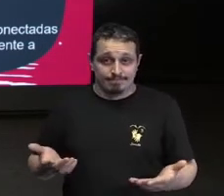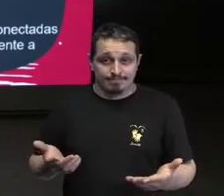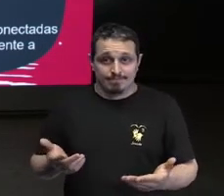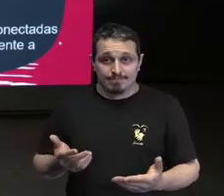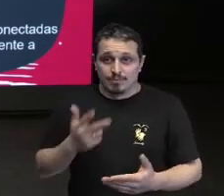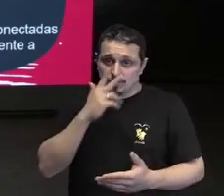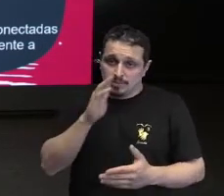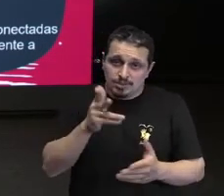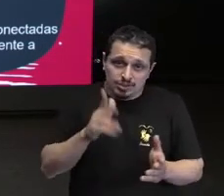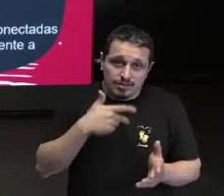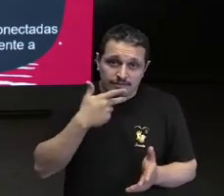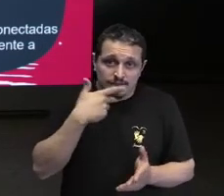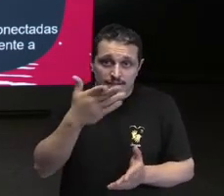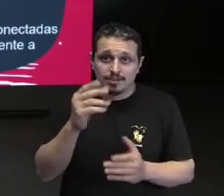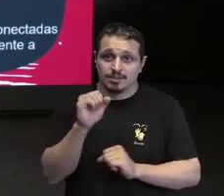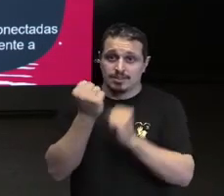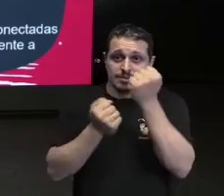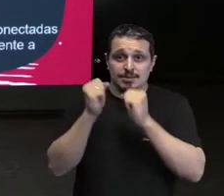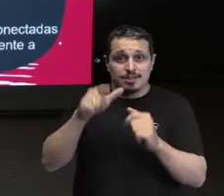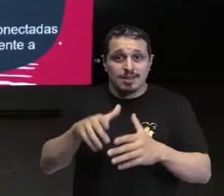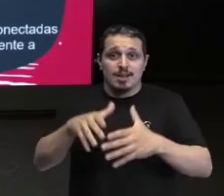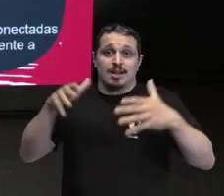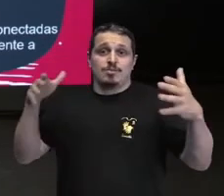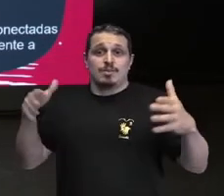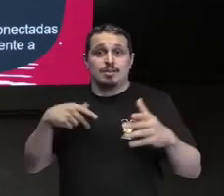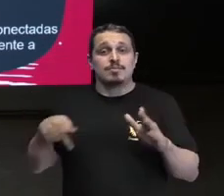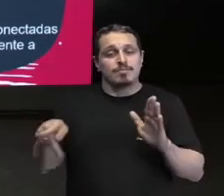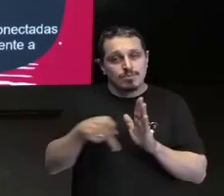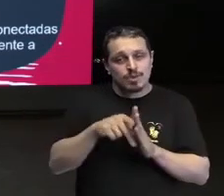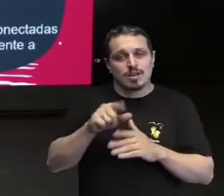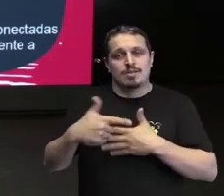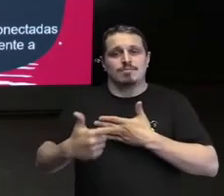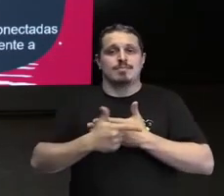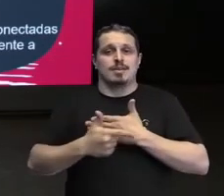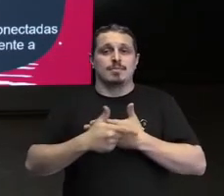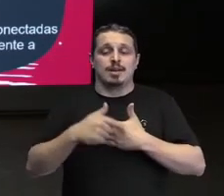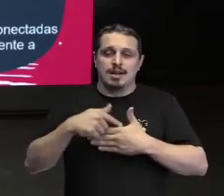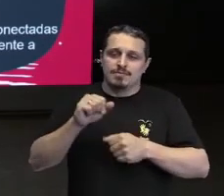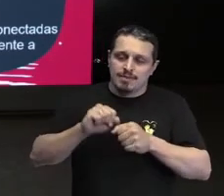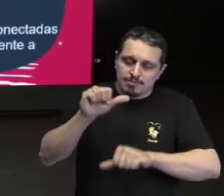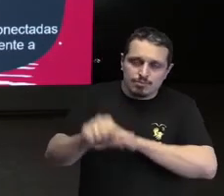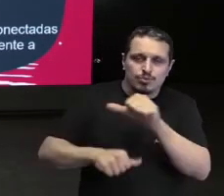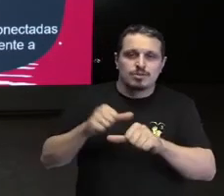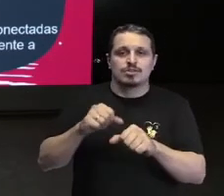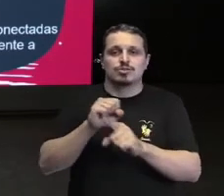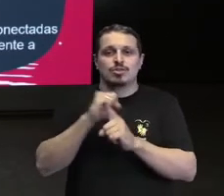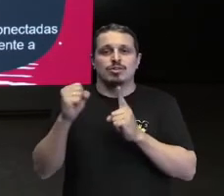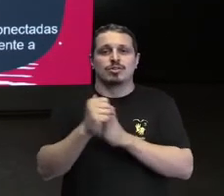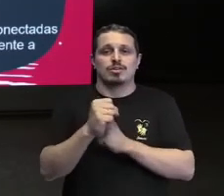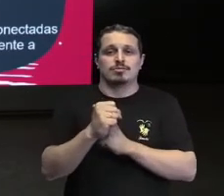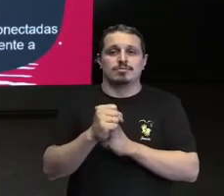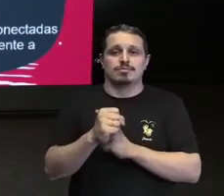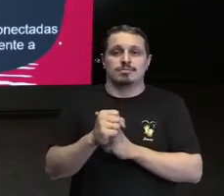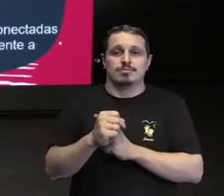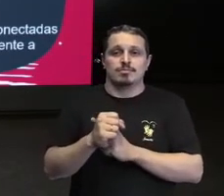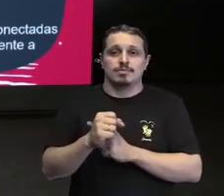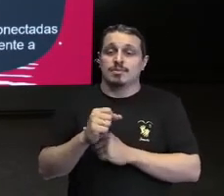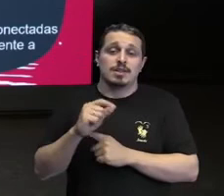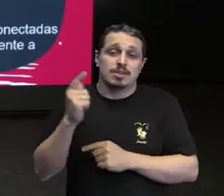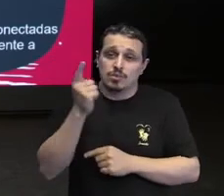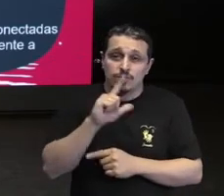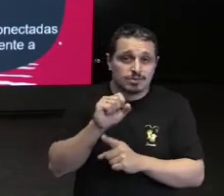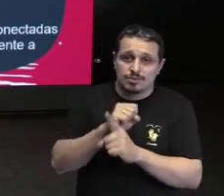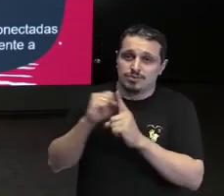empresas também assumem o seu papel como transformadores na sociedade a gente não consegue transformar a sociedade se as